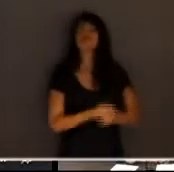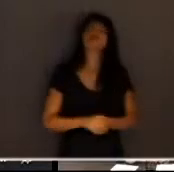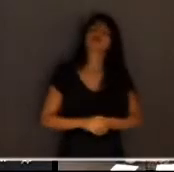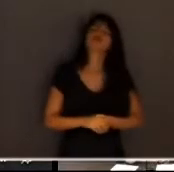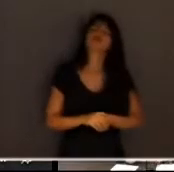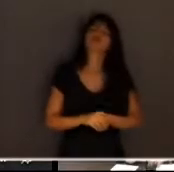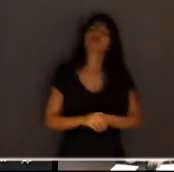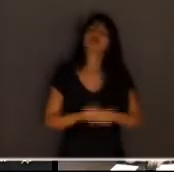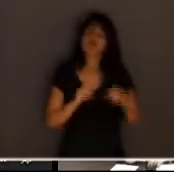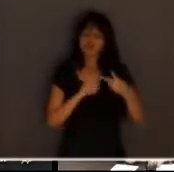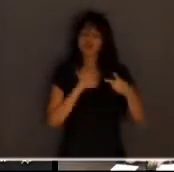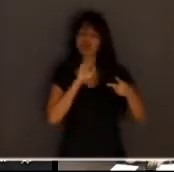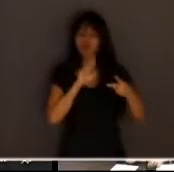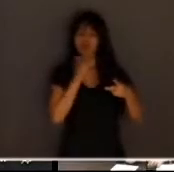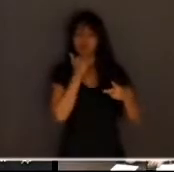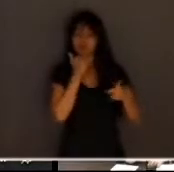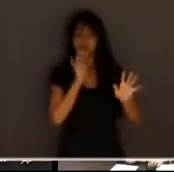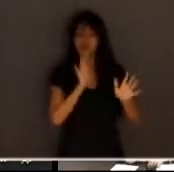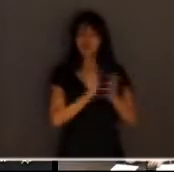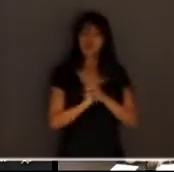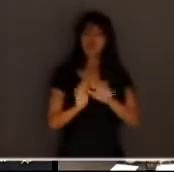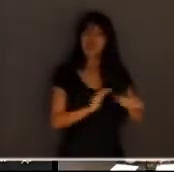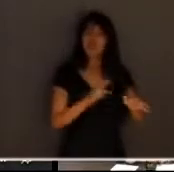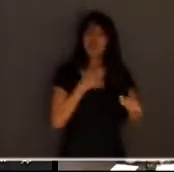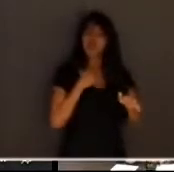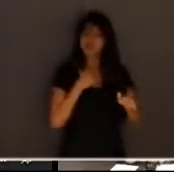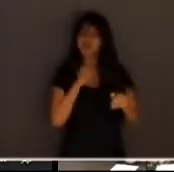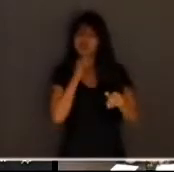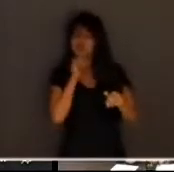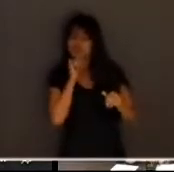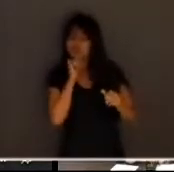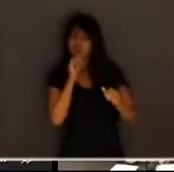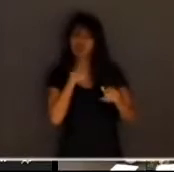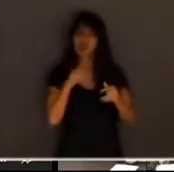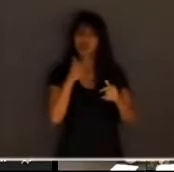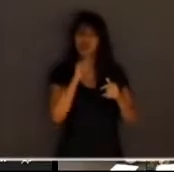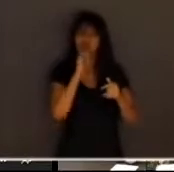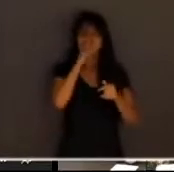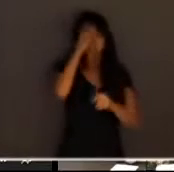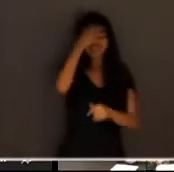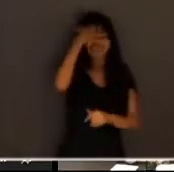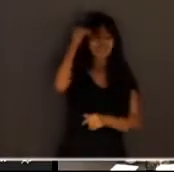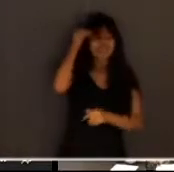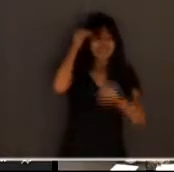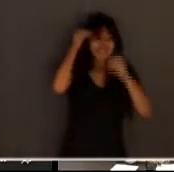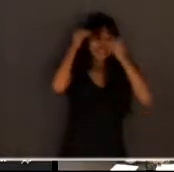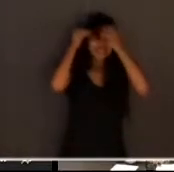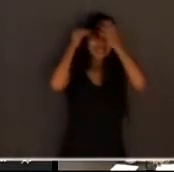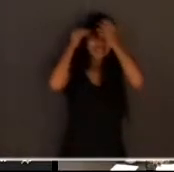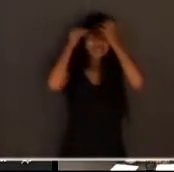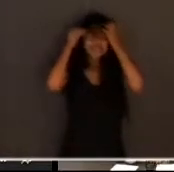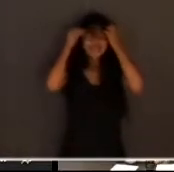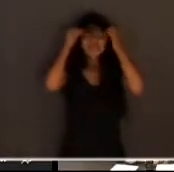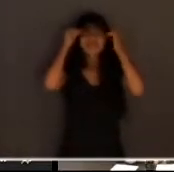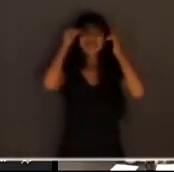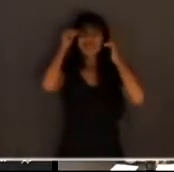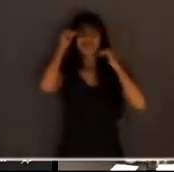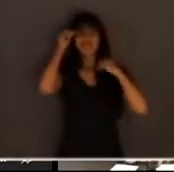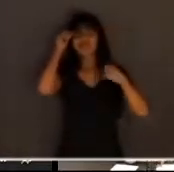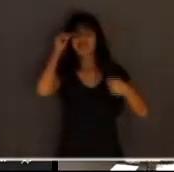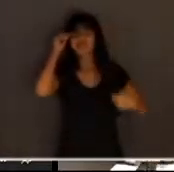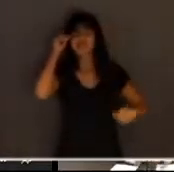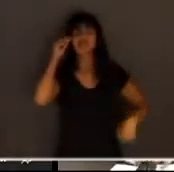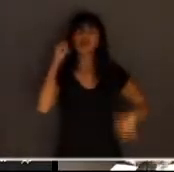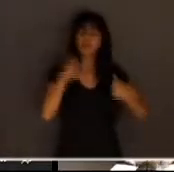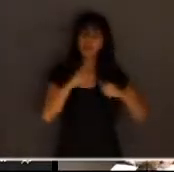não podemos ser acometidos da maldição do conhecimento que é esquecermos como é não saber o que sabemos temos que passar